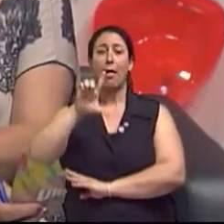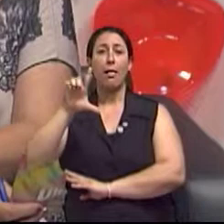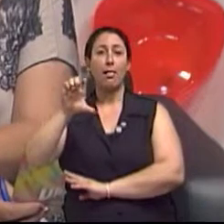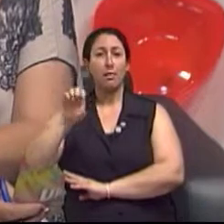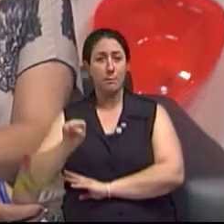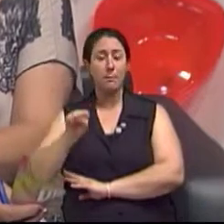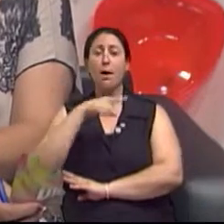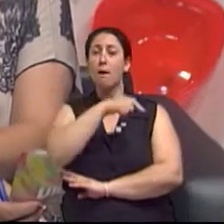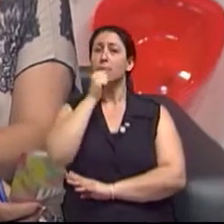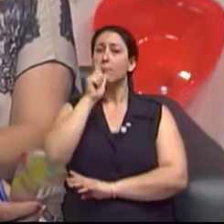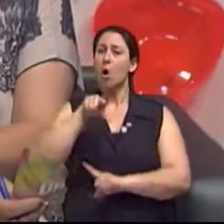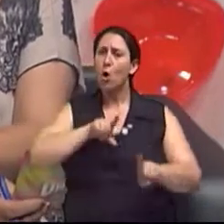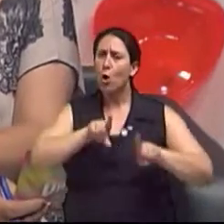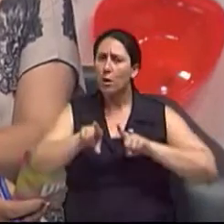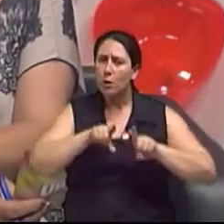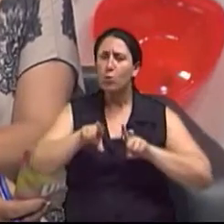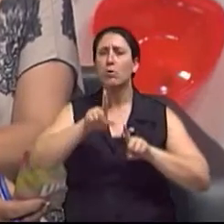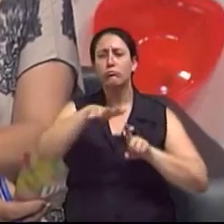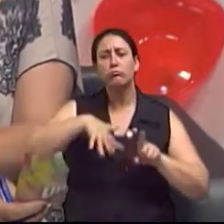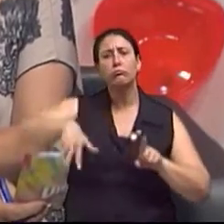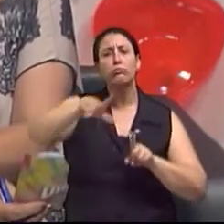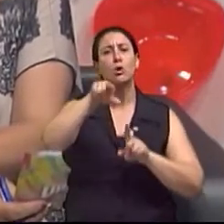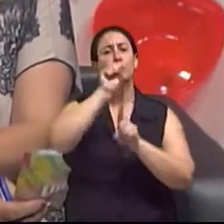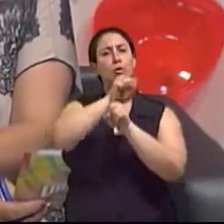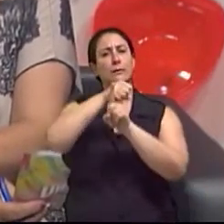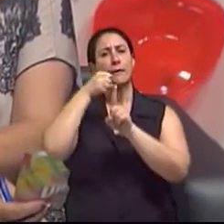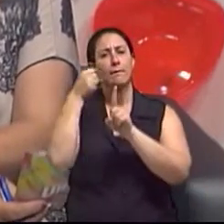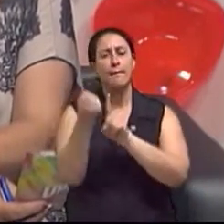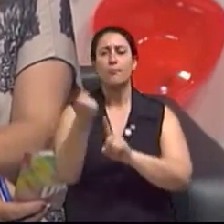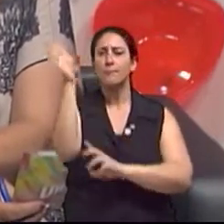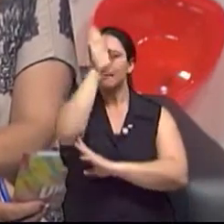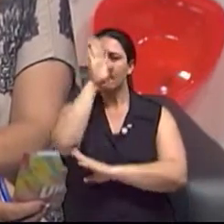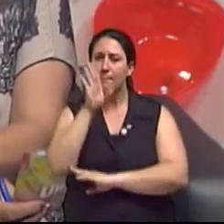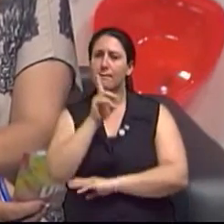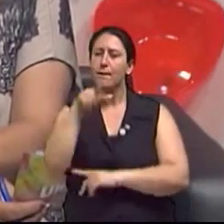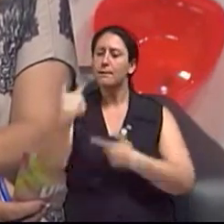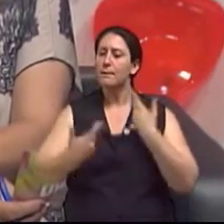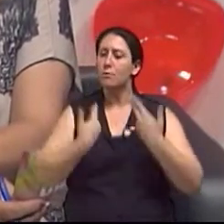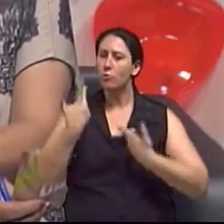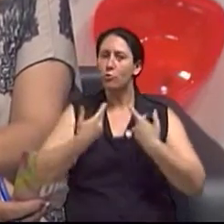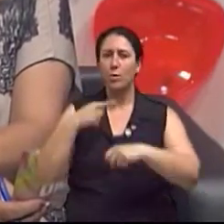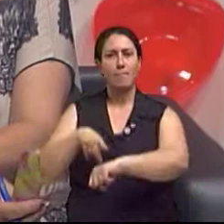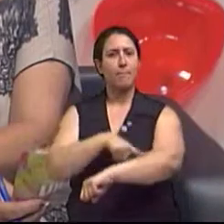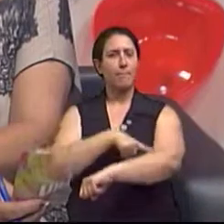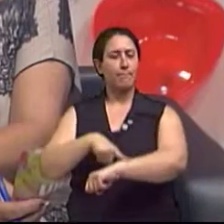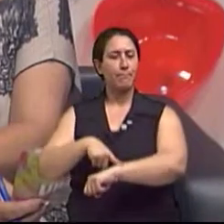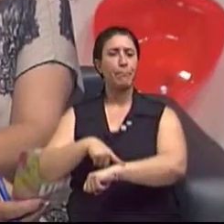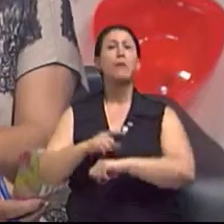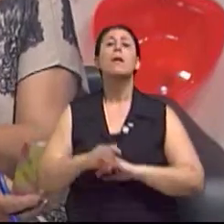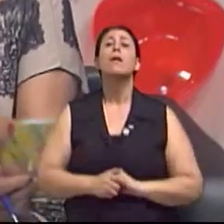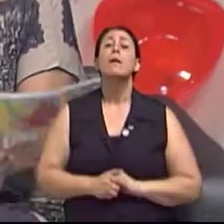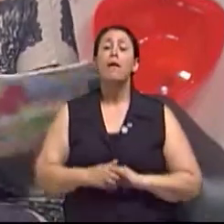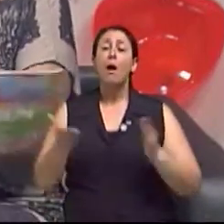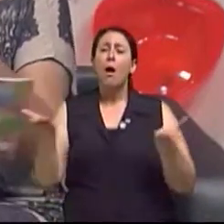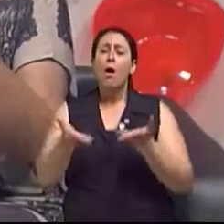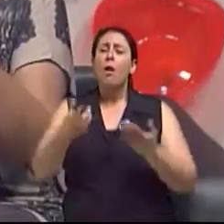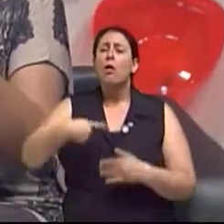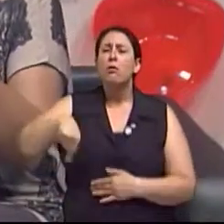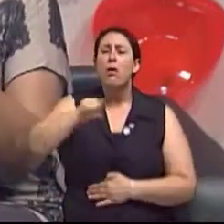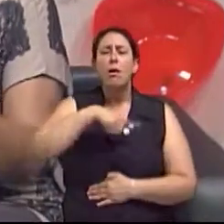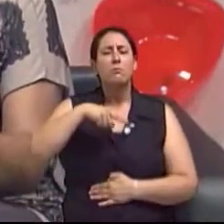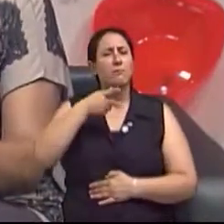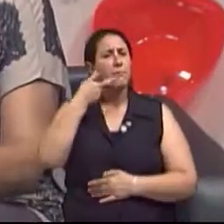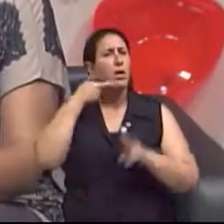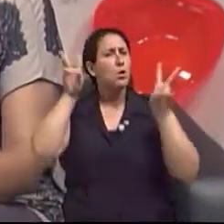relações institucionais da Sociedade Brasileira de Cirurgia Dermatológica. A gente vai falar de um